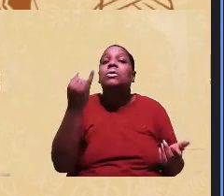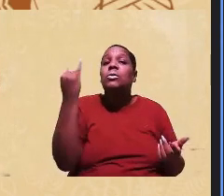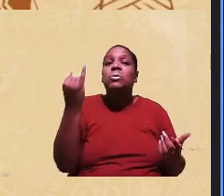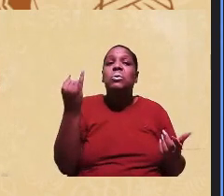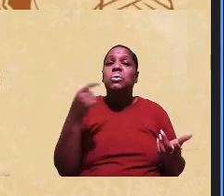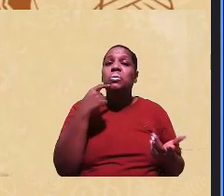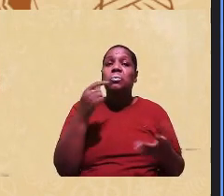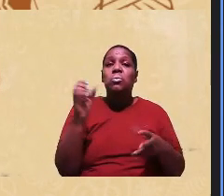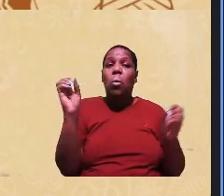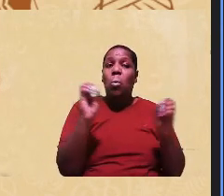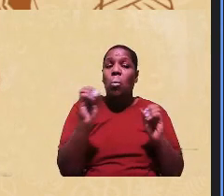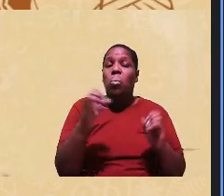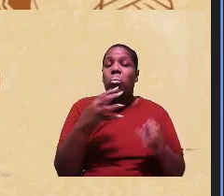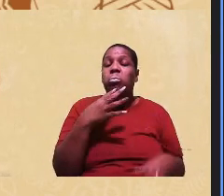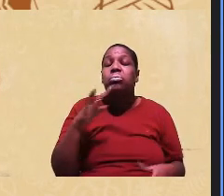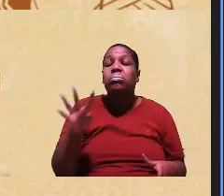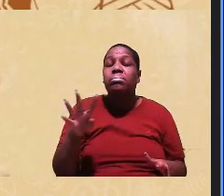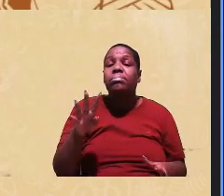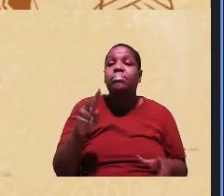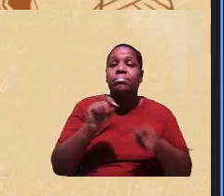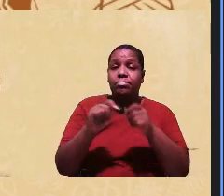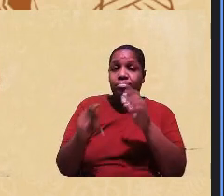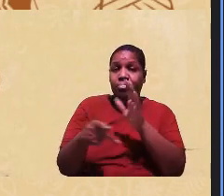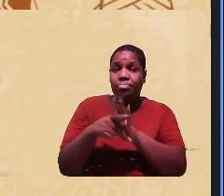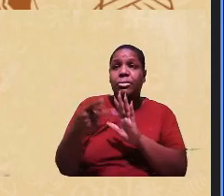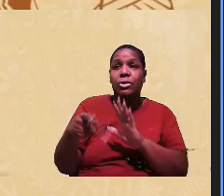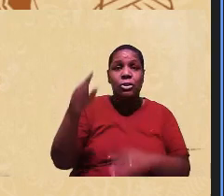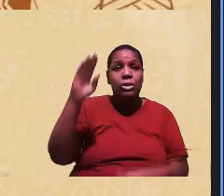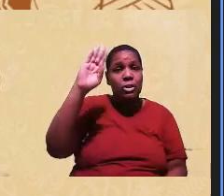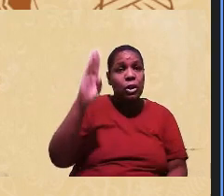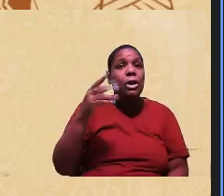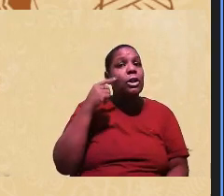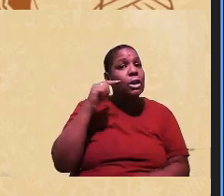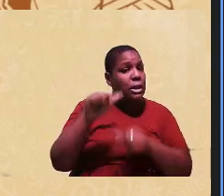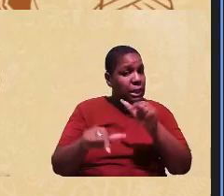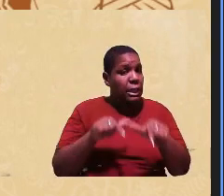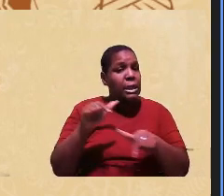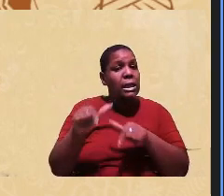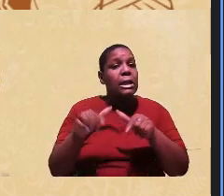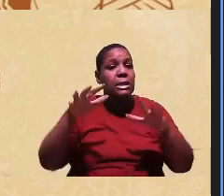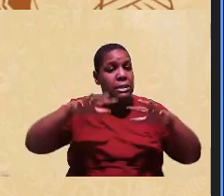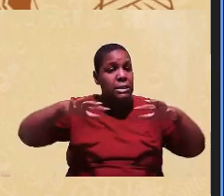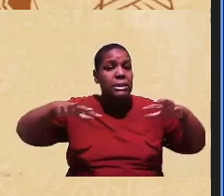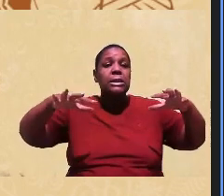nacionais que também precisam ser mais trabalhadas nesses âmbitos